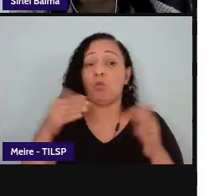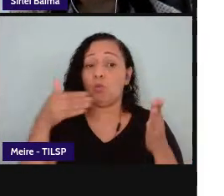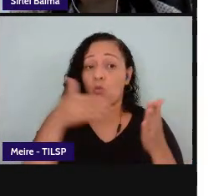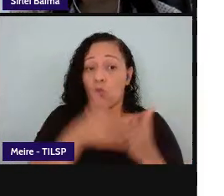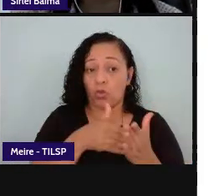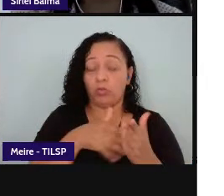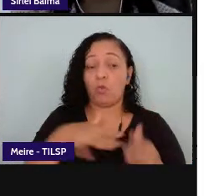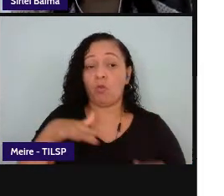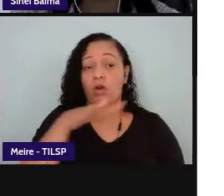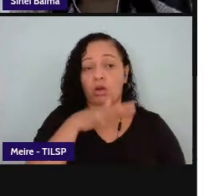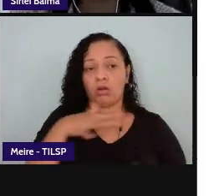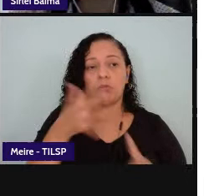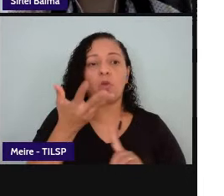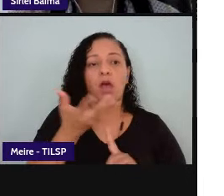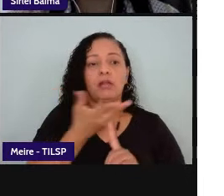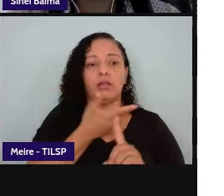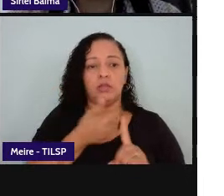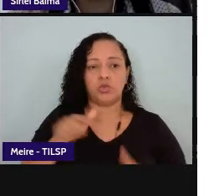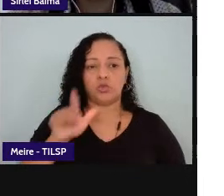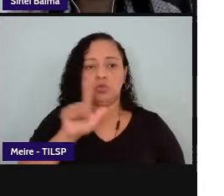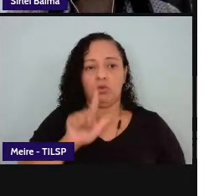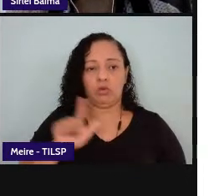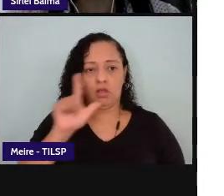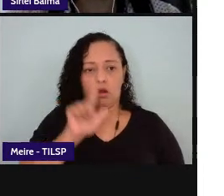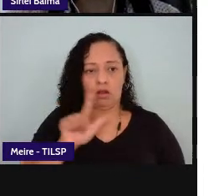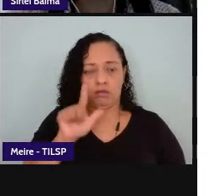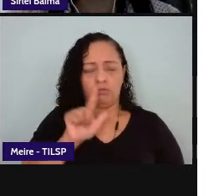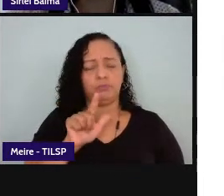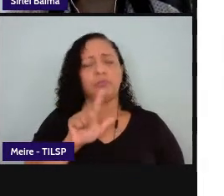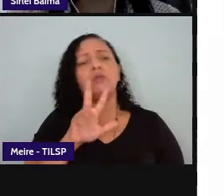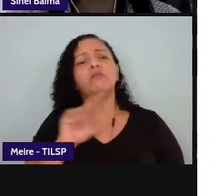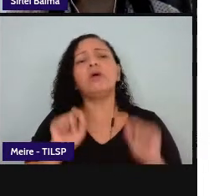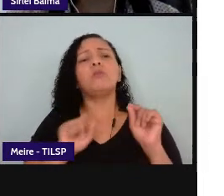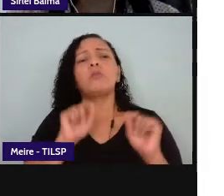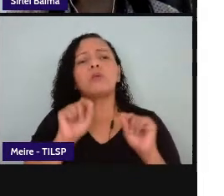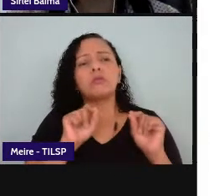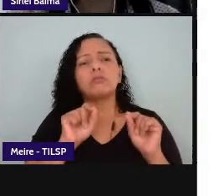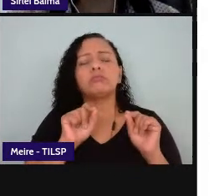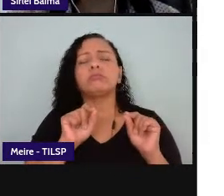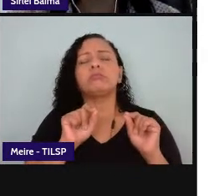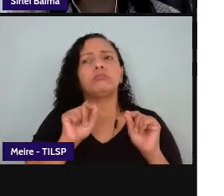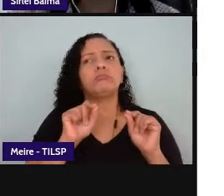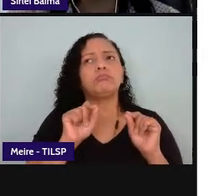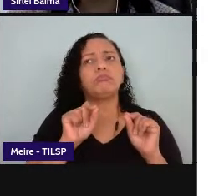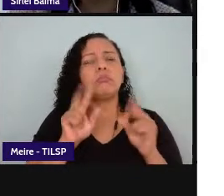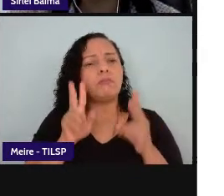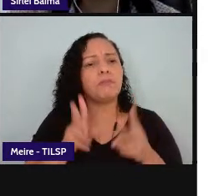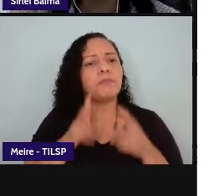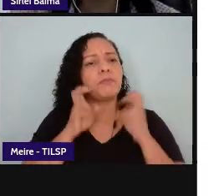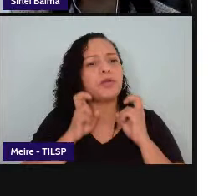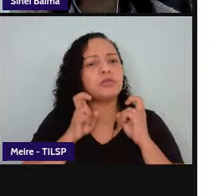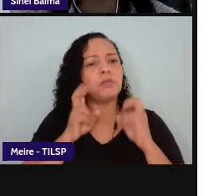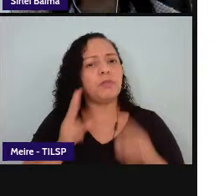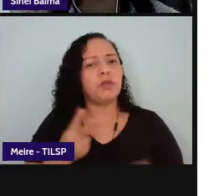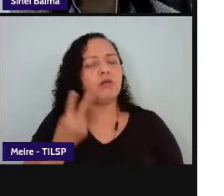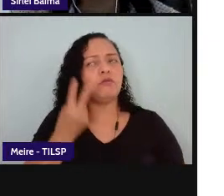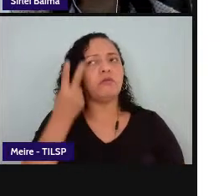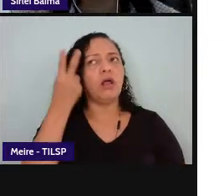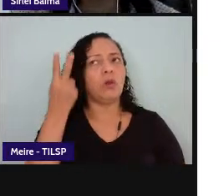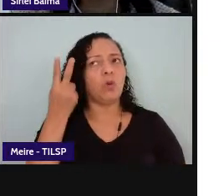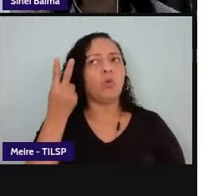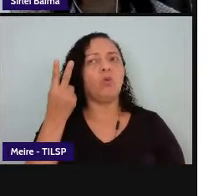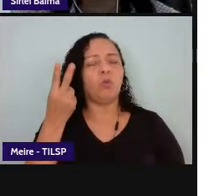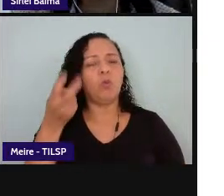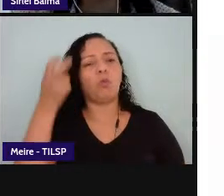é o campo que ele vai possibilitar reconhecer e valorizar e produzir as manifestações das